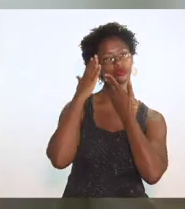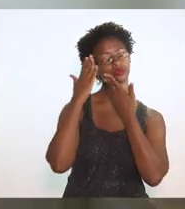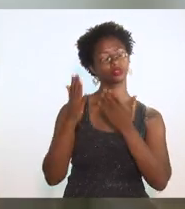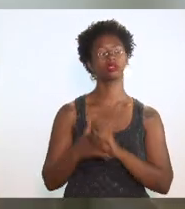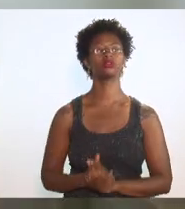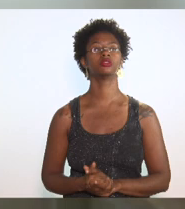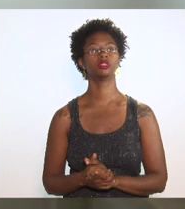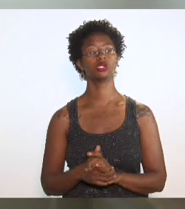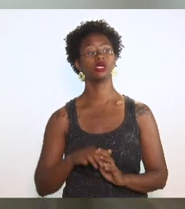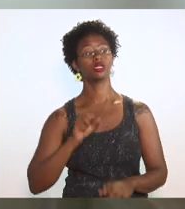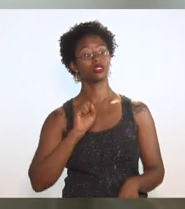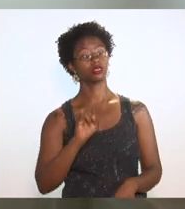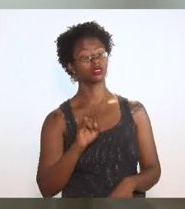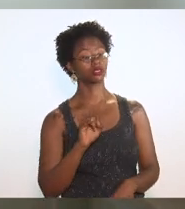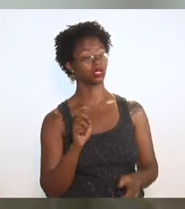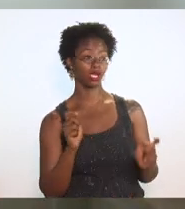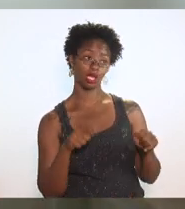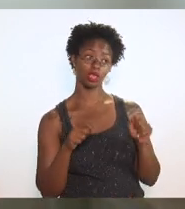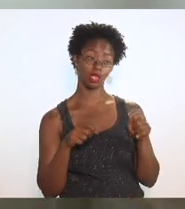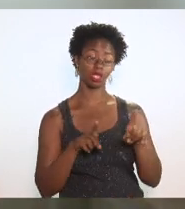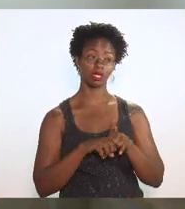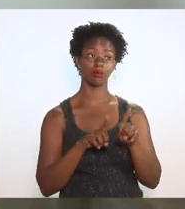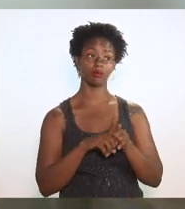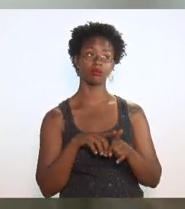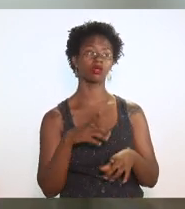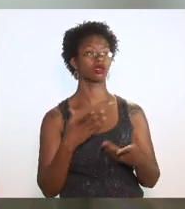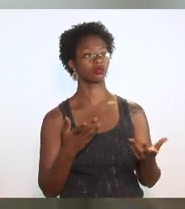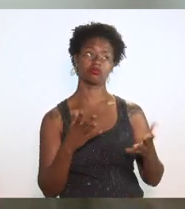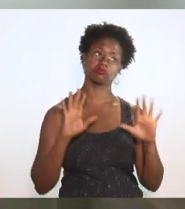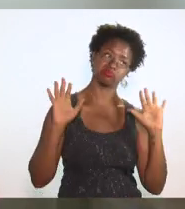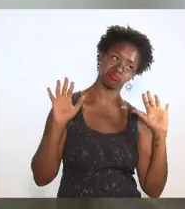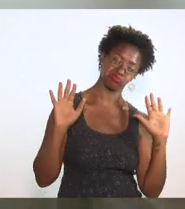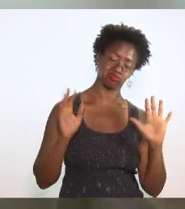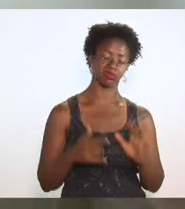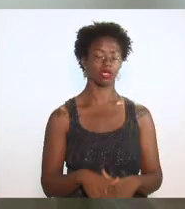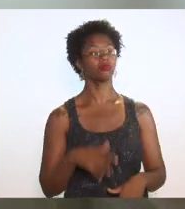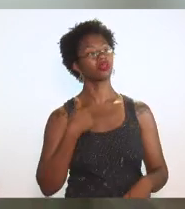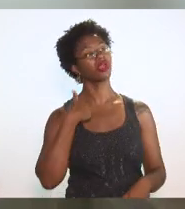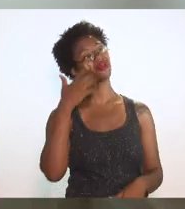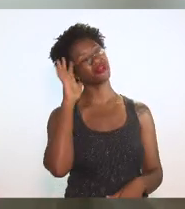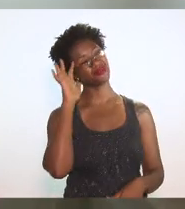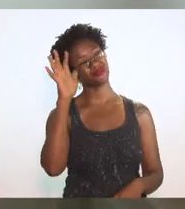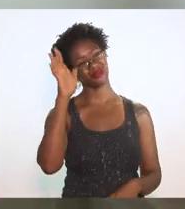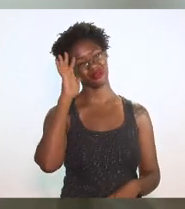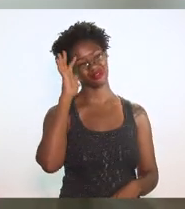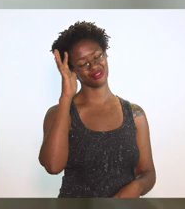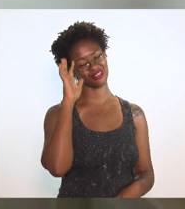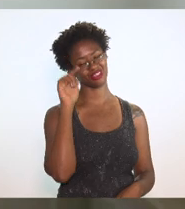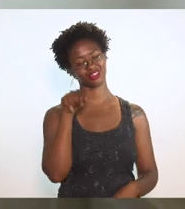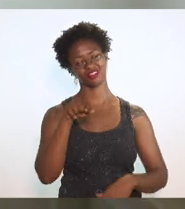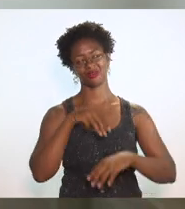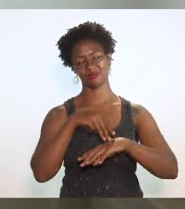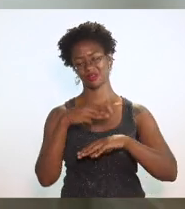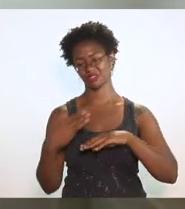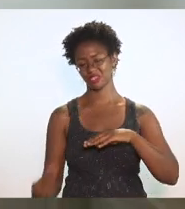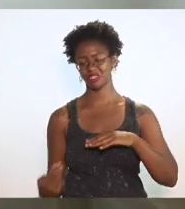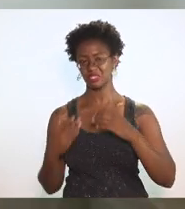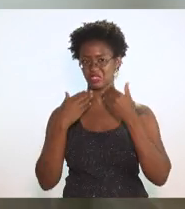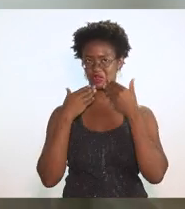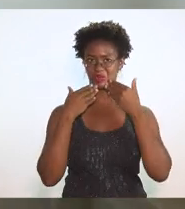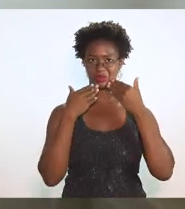o doutor Rodrigo Barreto, é que eu imaginava que com a sua metodologia de